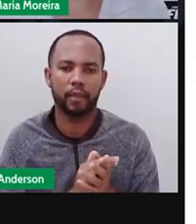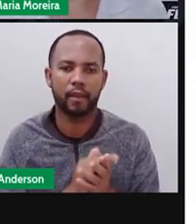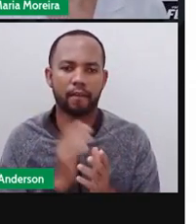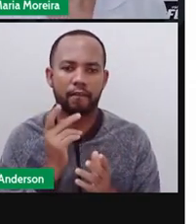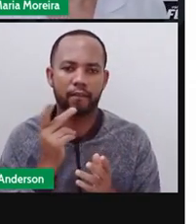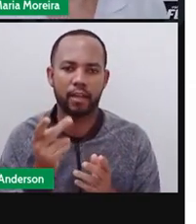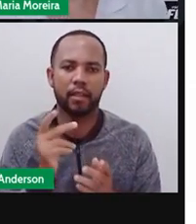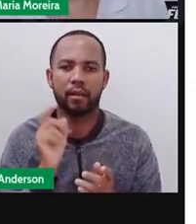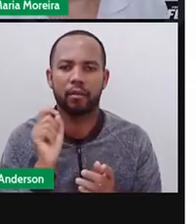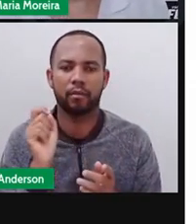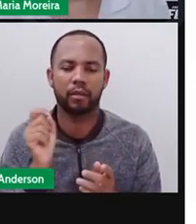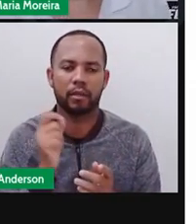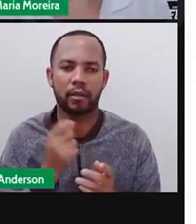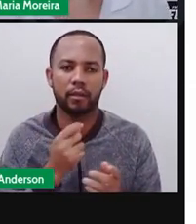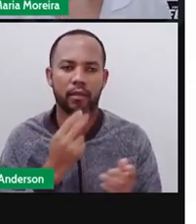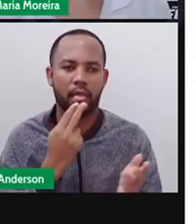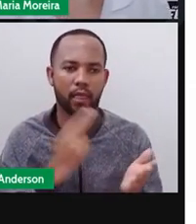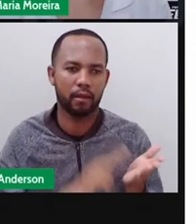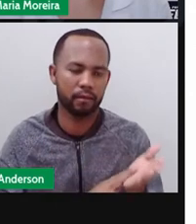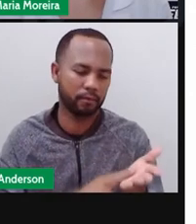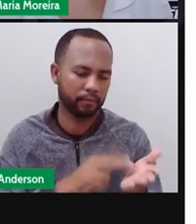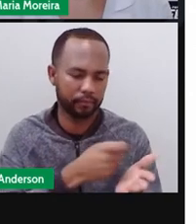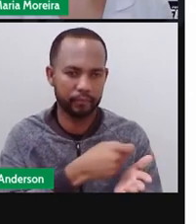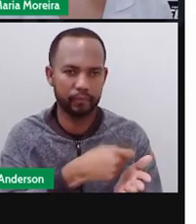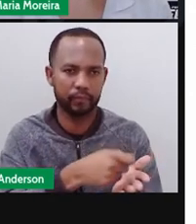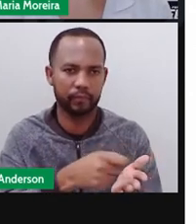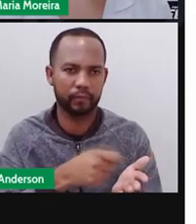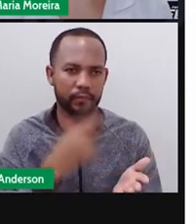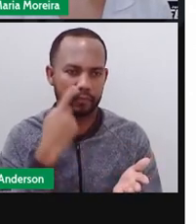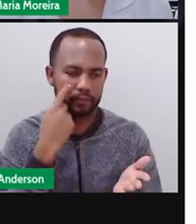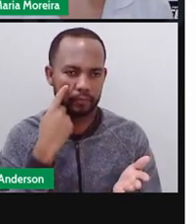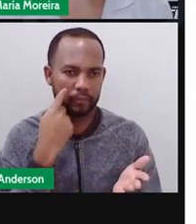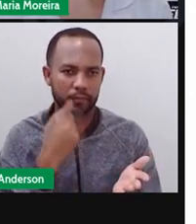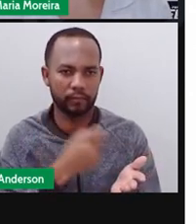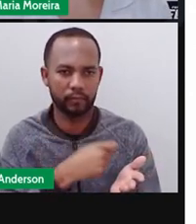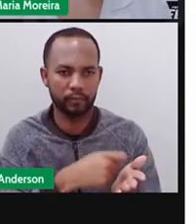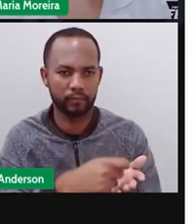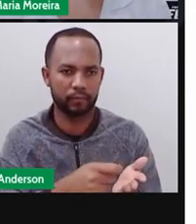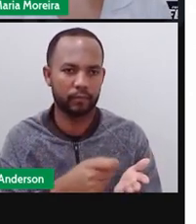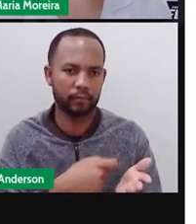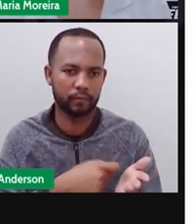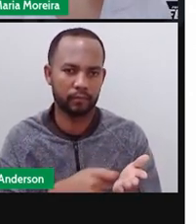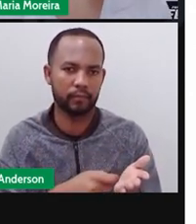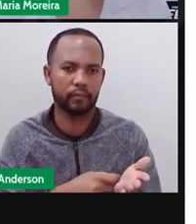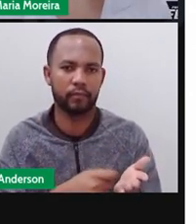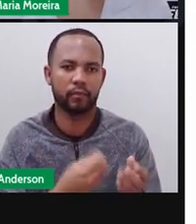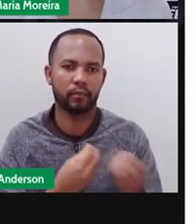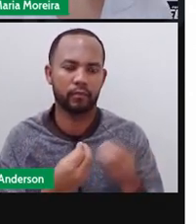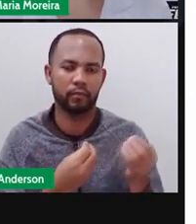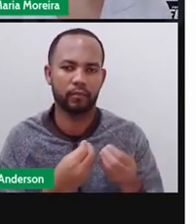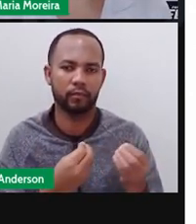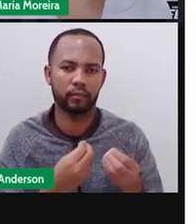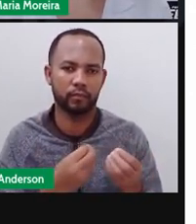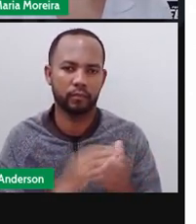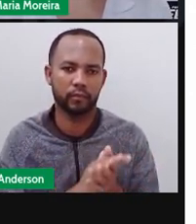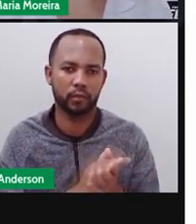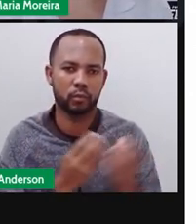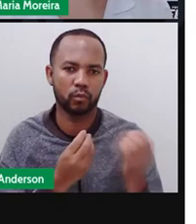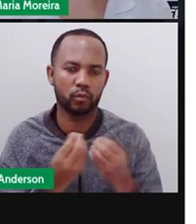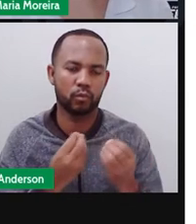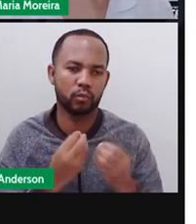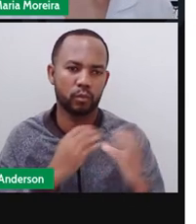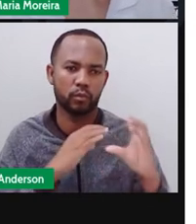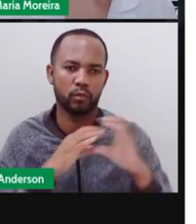sobre o quê? Um bilhete. Um bilhete ele precisa de o quê? Está assinado, não é isso? O pombo-correio é o meio aí de